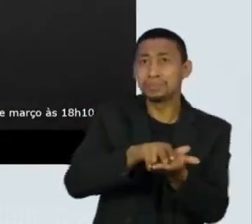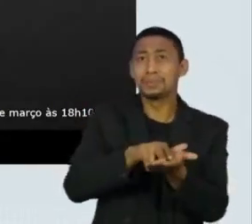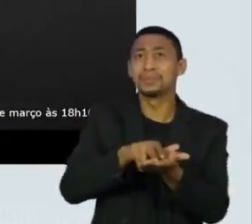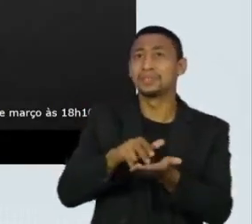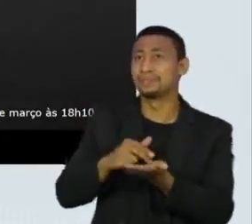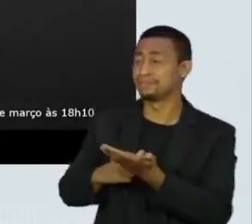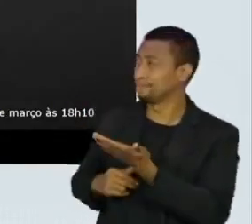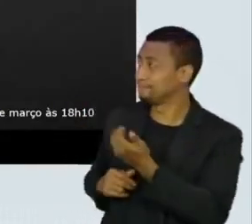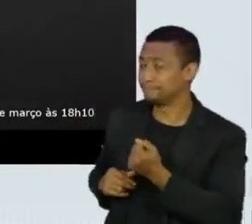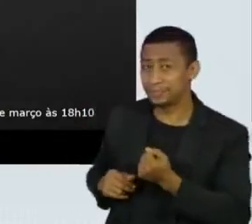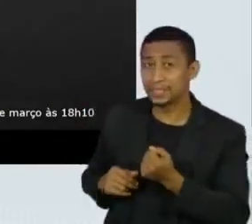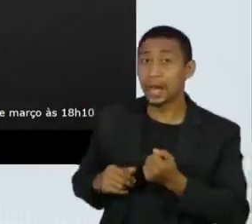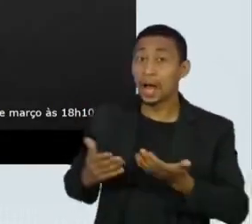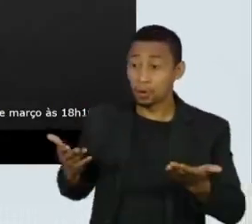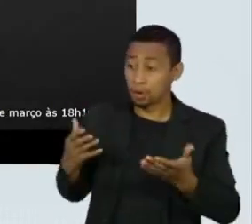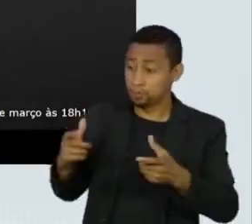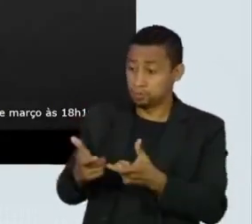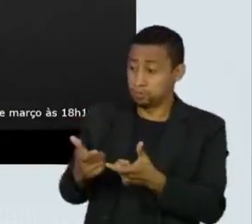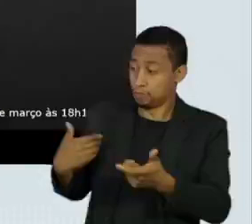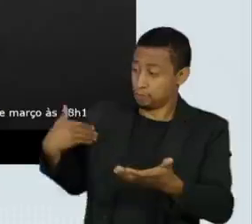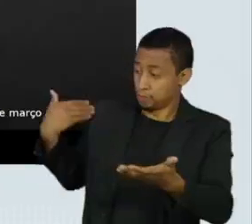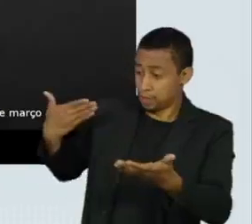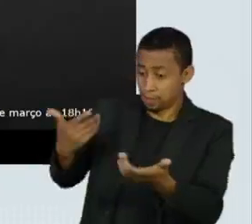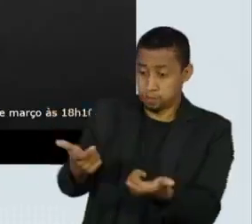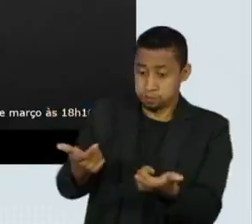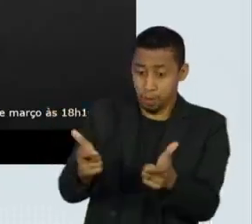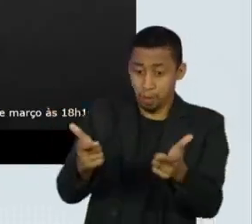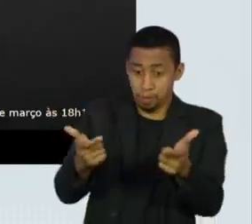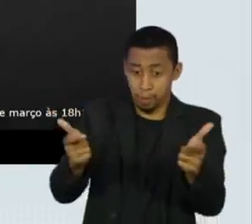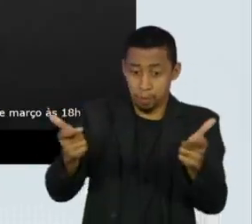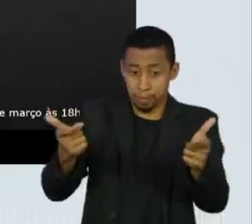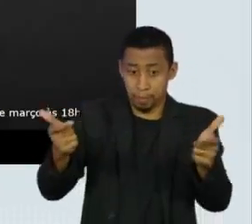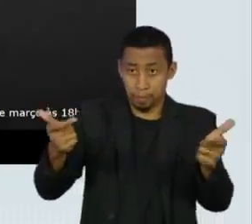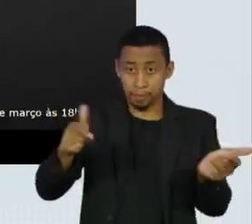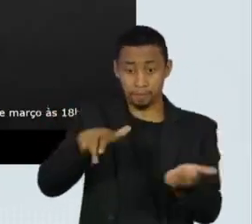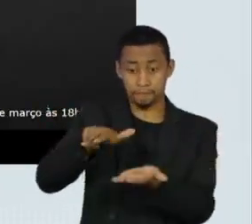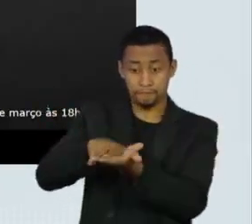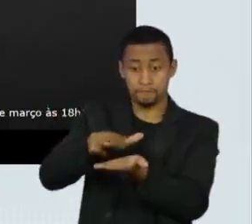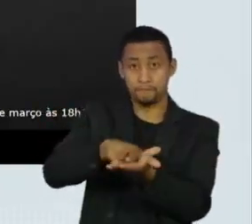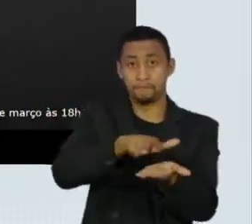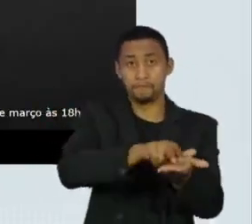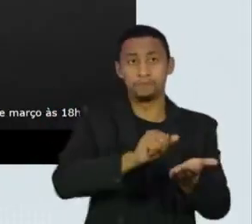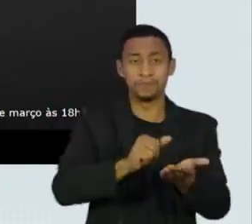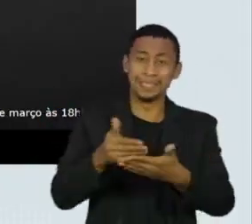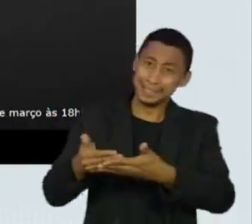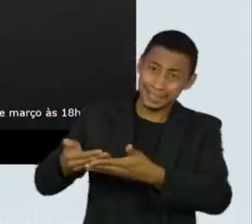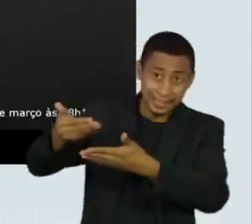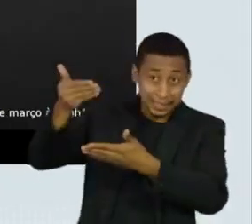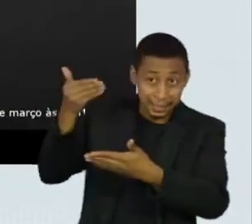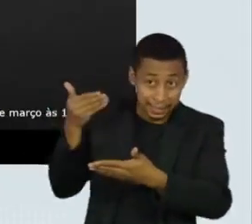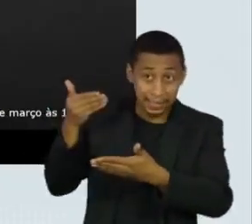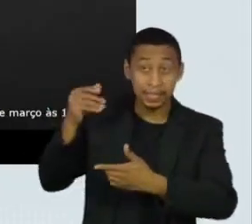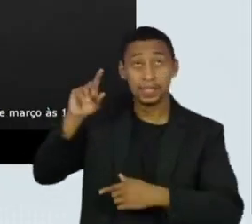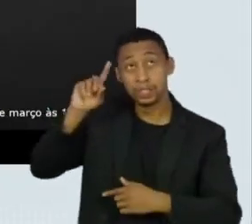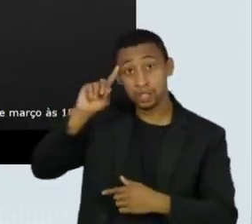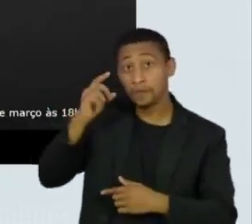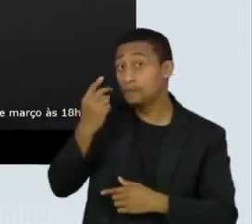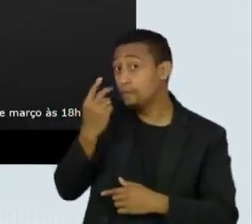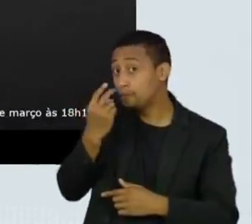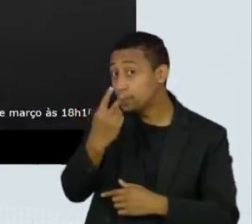dos doentes no nosso sistema de saúde. Nós tínhamos lá, em 22 de